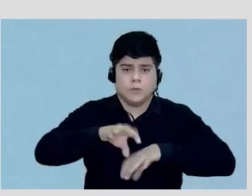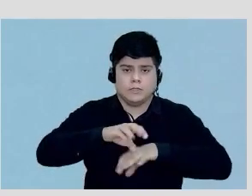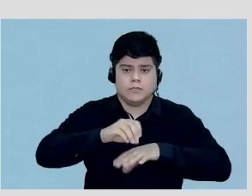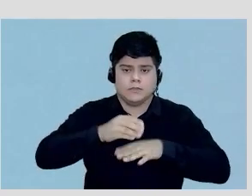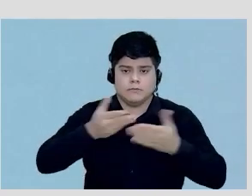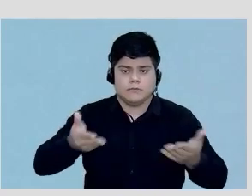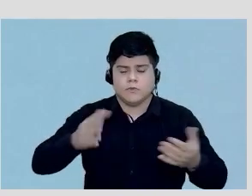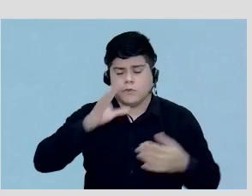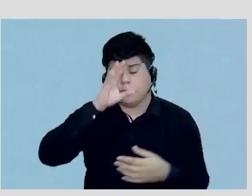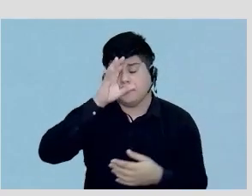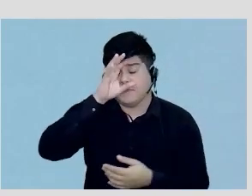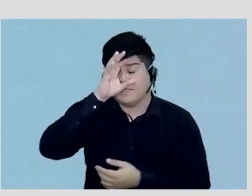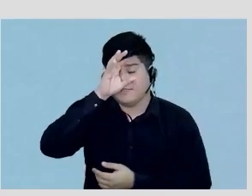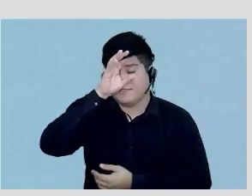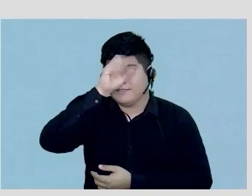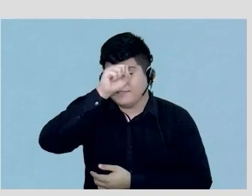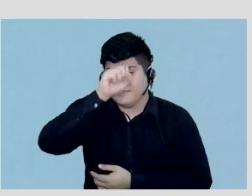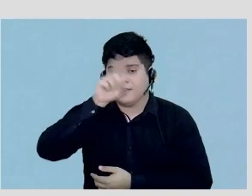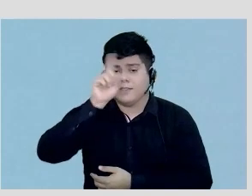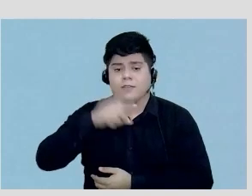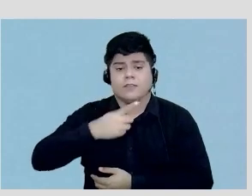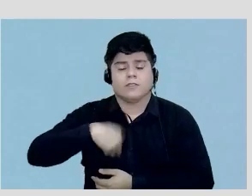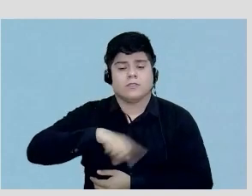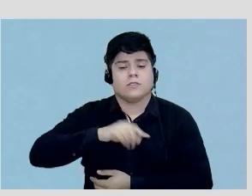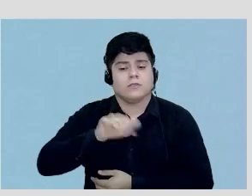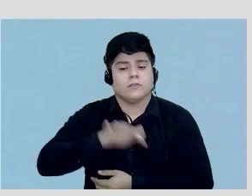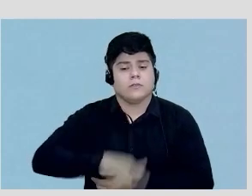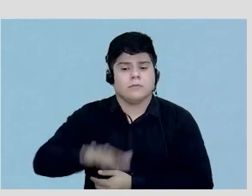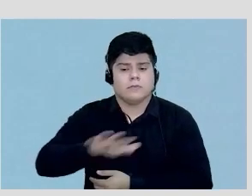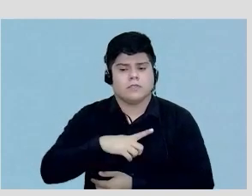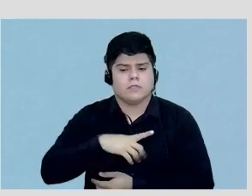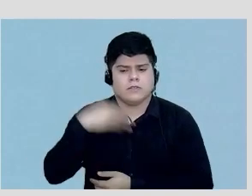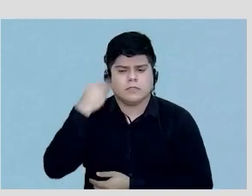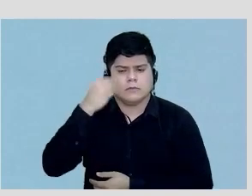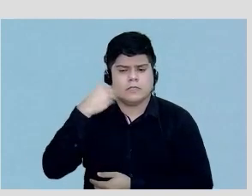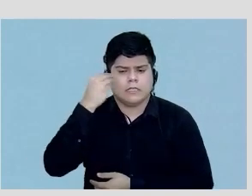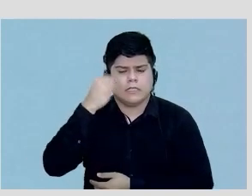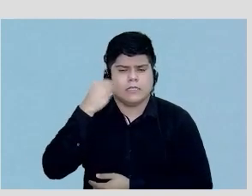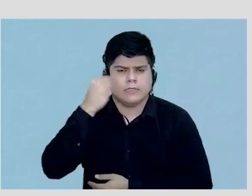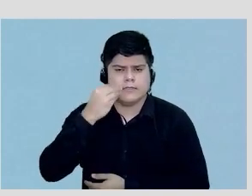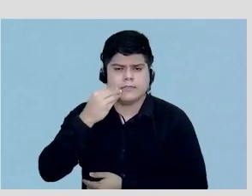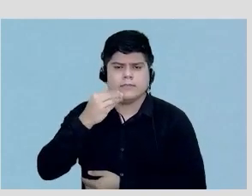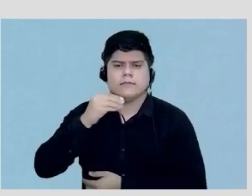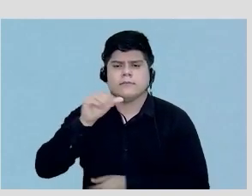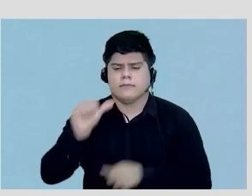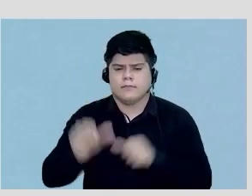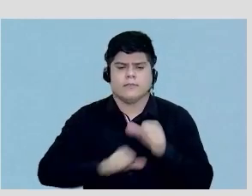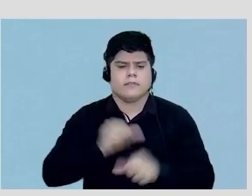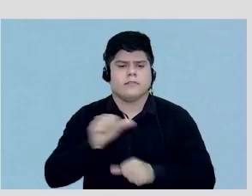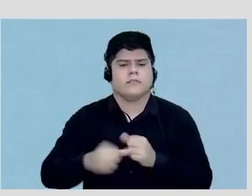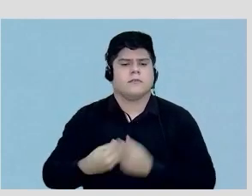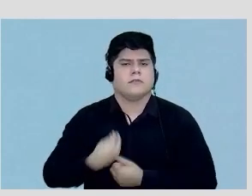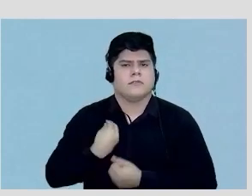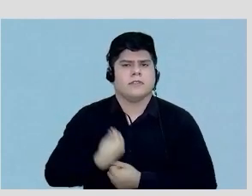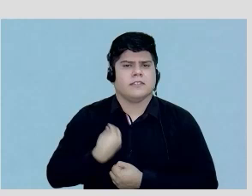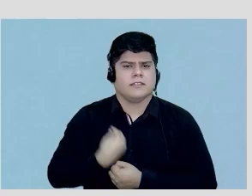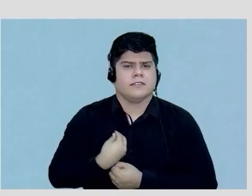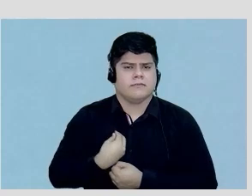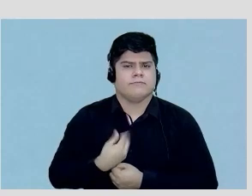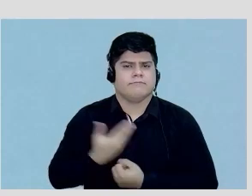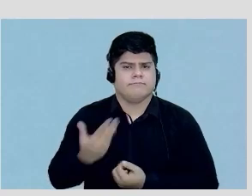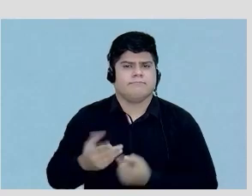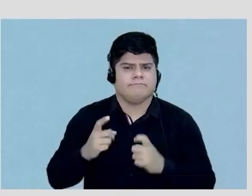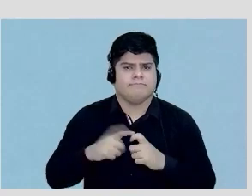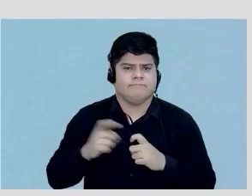o aprendizado é quando a gente está num ambiente que tem uma experiência que transforma a nossa vida como